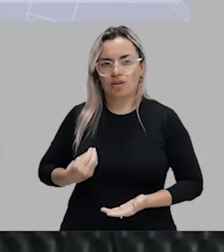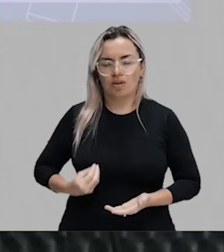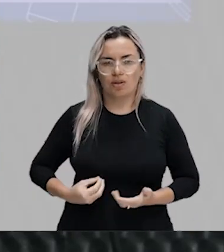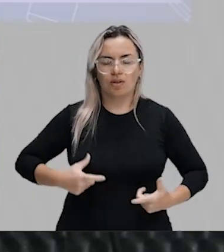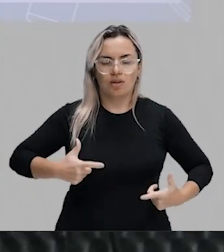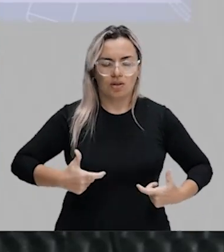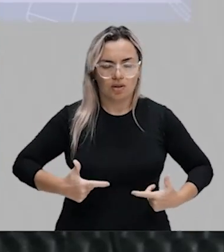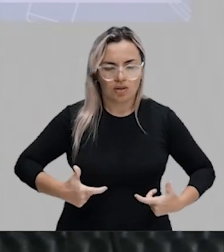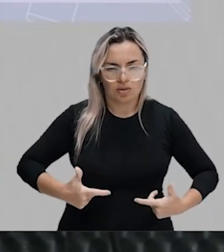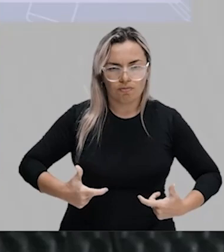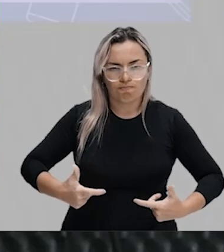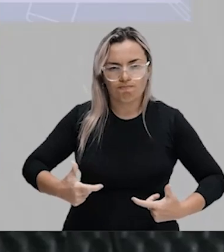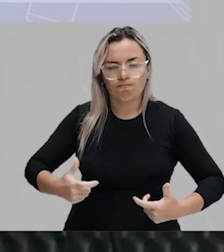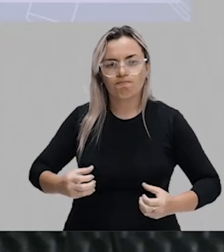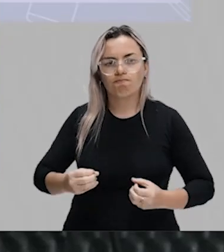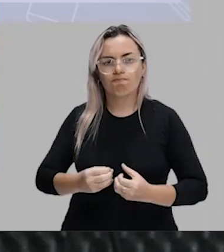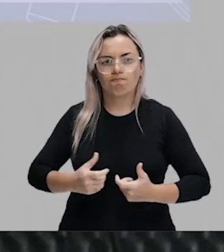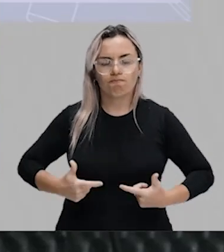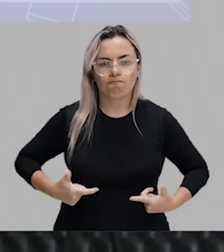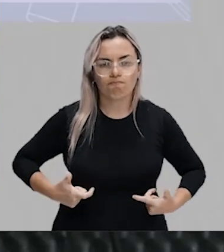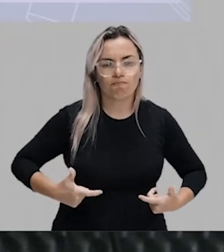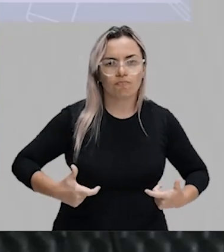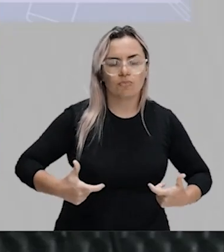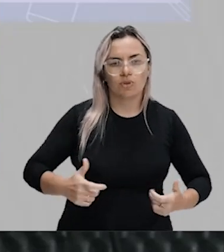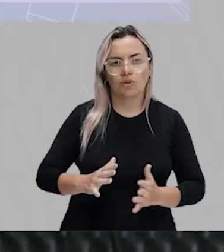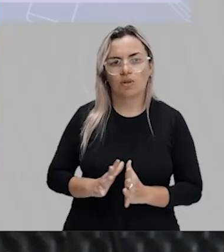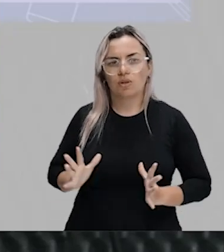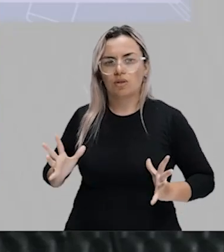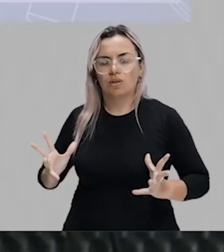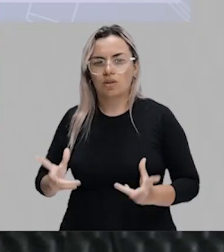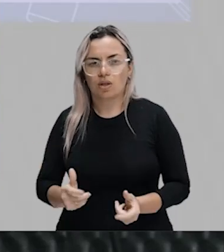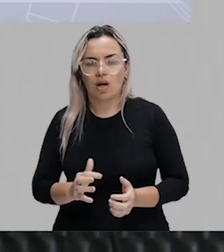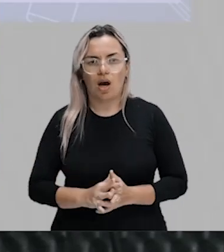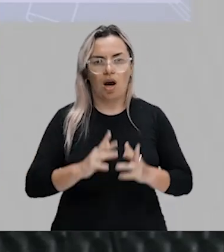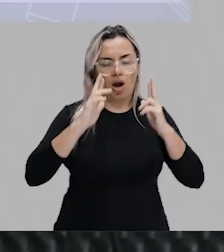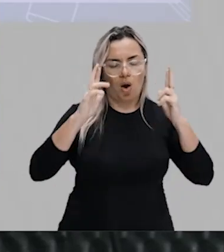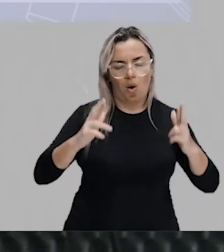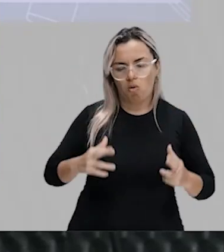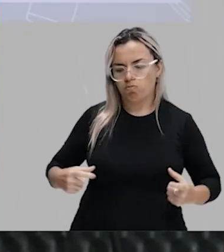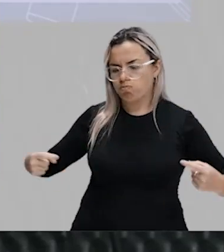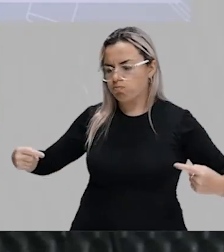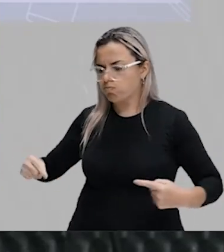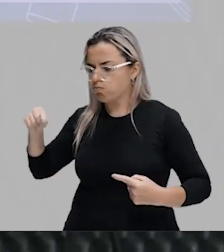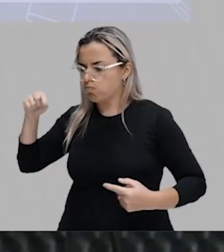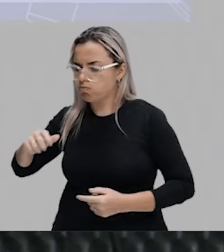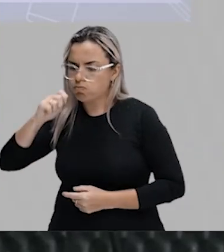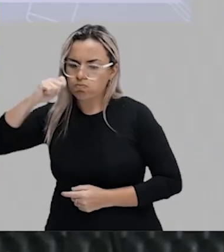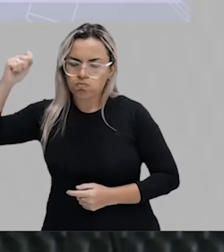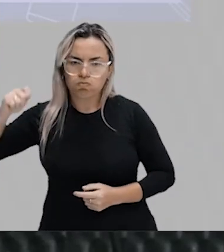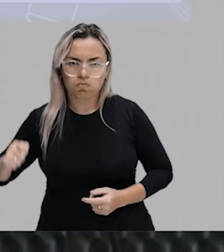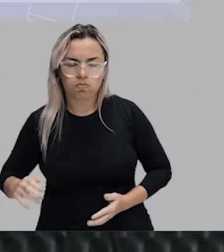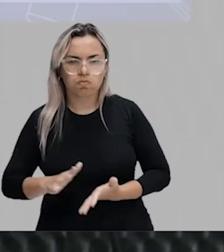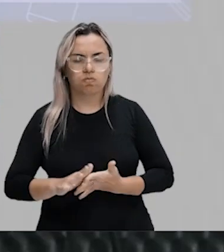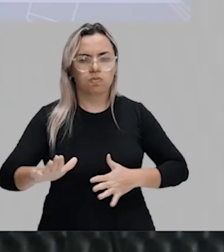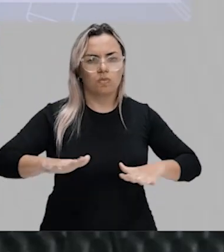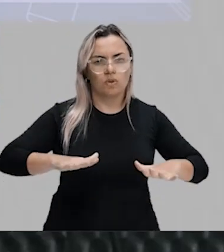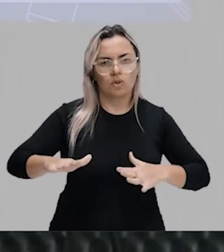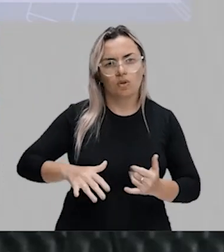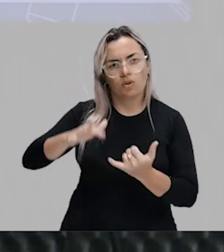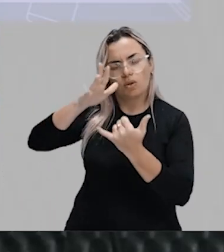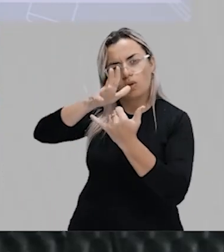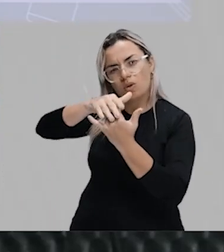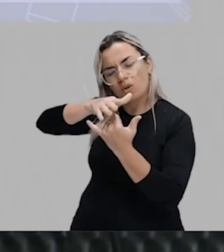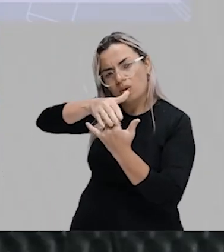guerra se aproximando aí. Toda da Rússia, da Ucrânia. Esse movimento todo. Entrem no YouTube e